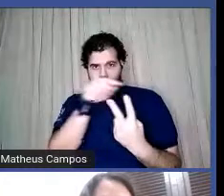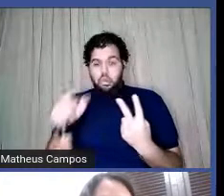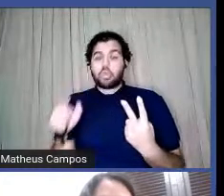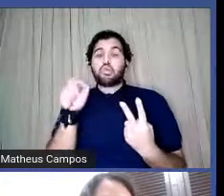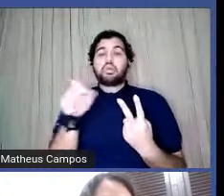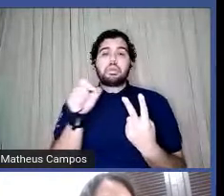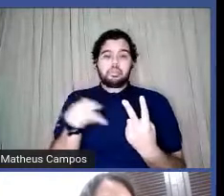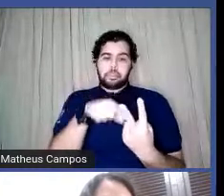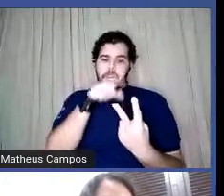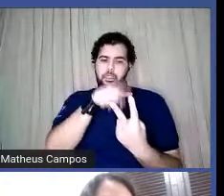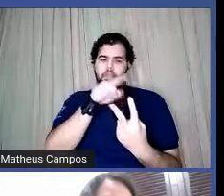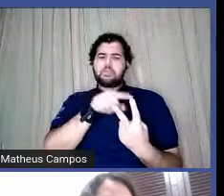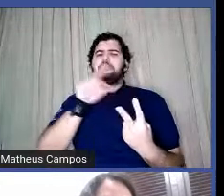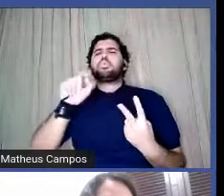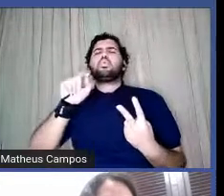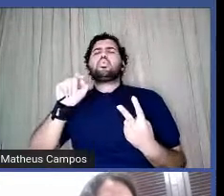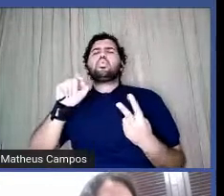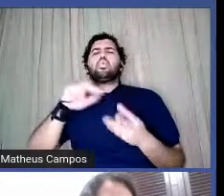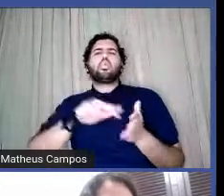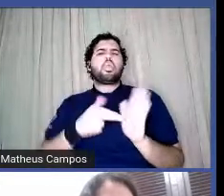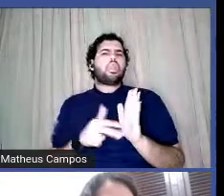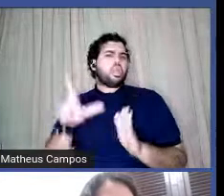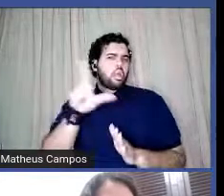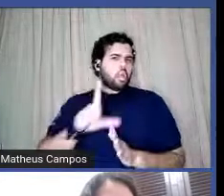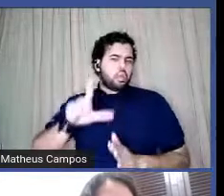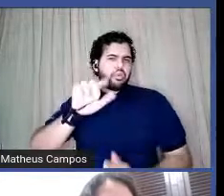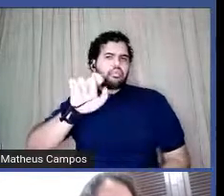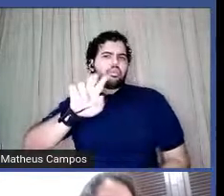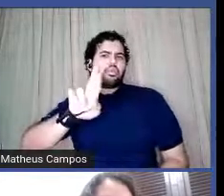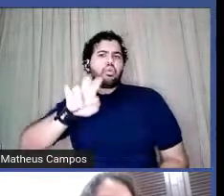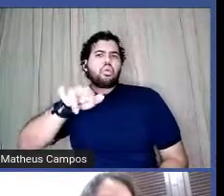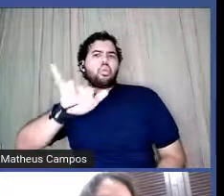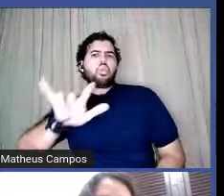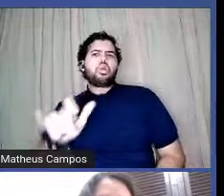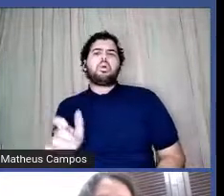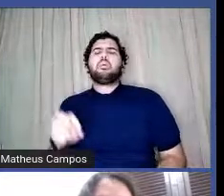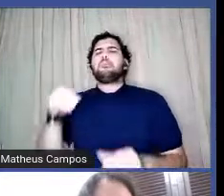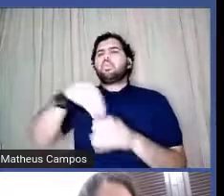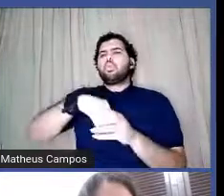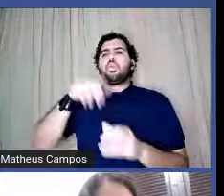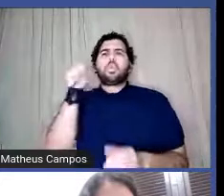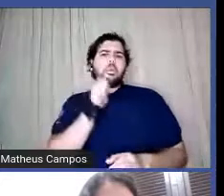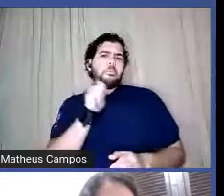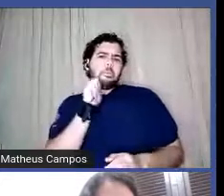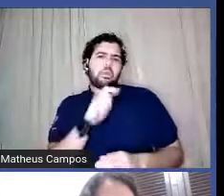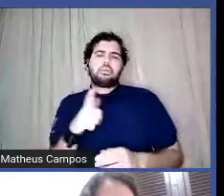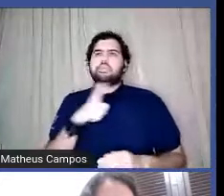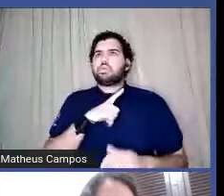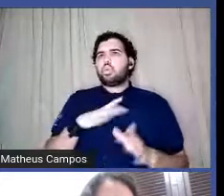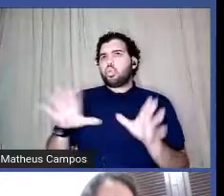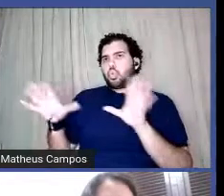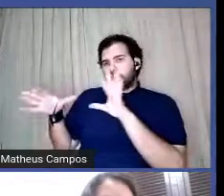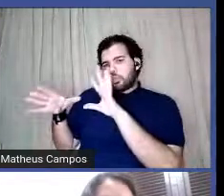é o que seria uma literatura de alternativas para mulheres que estão em contextos